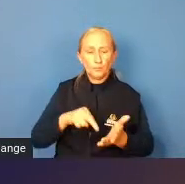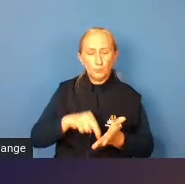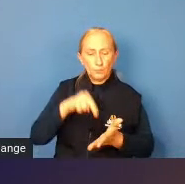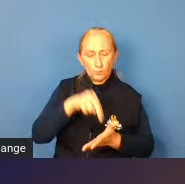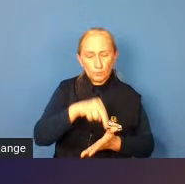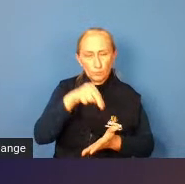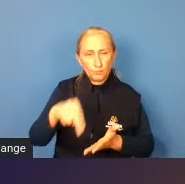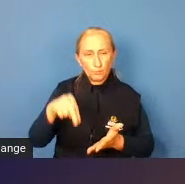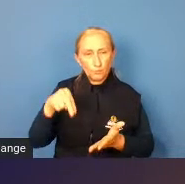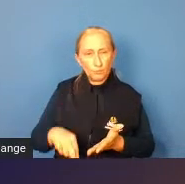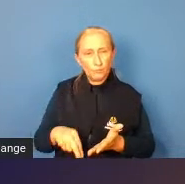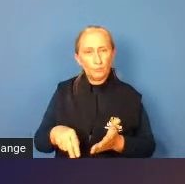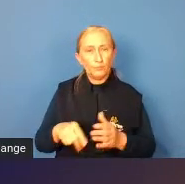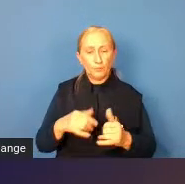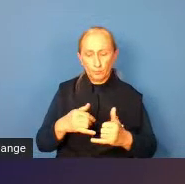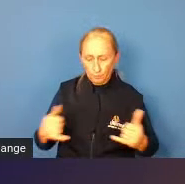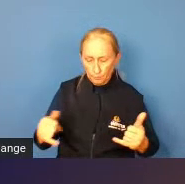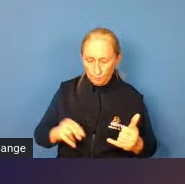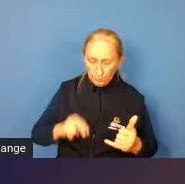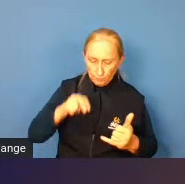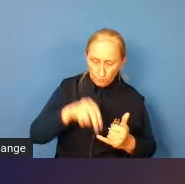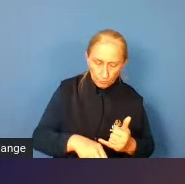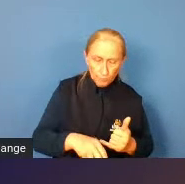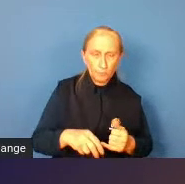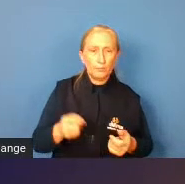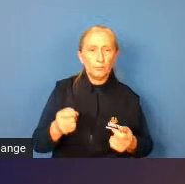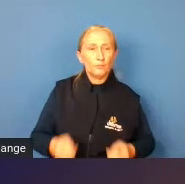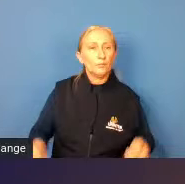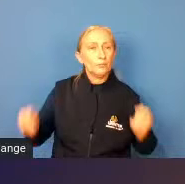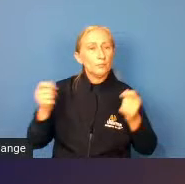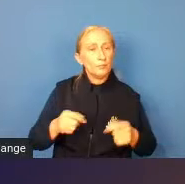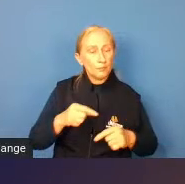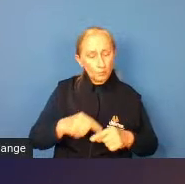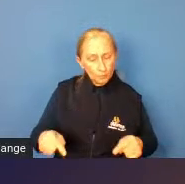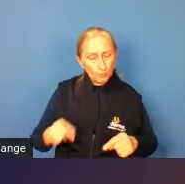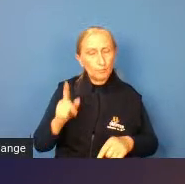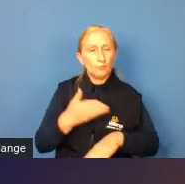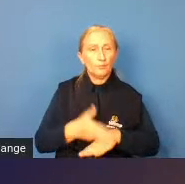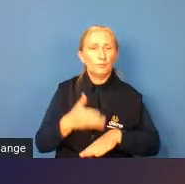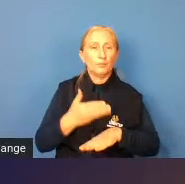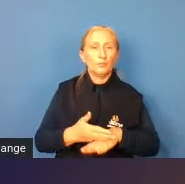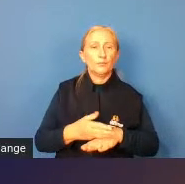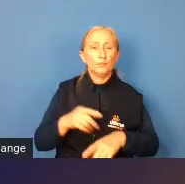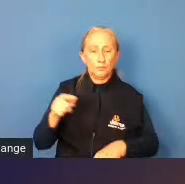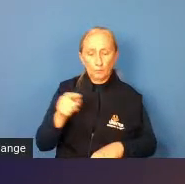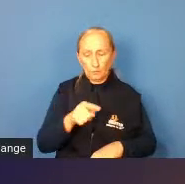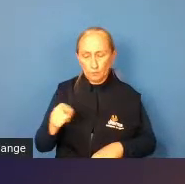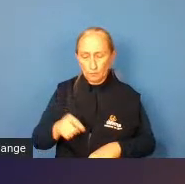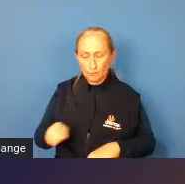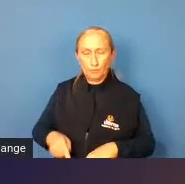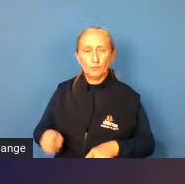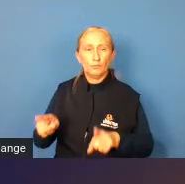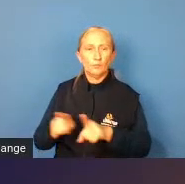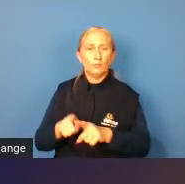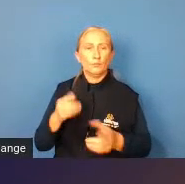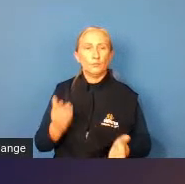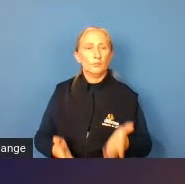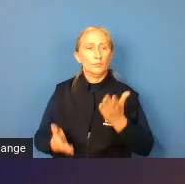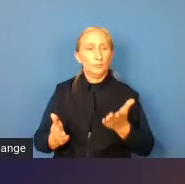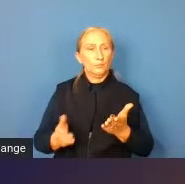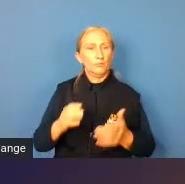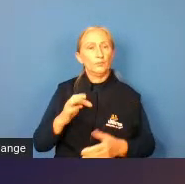daquela fita pular em cima daquela corda e exercícios de zigue-zague e também de equilíbrio